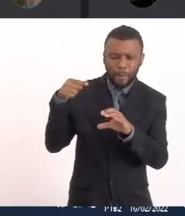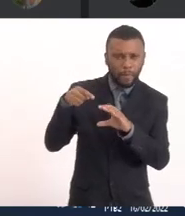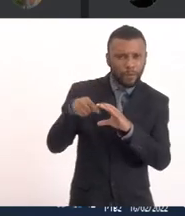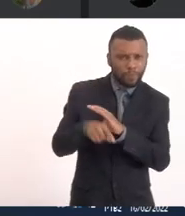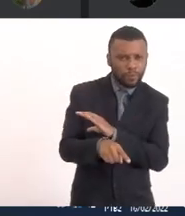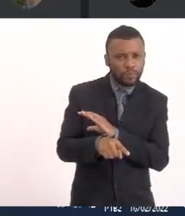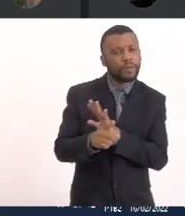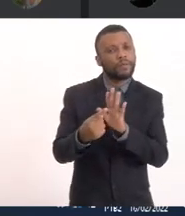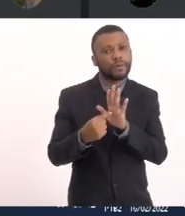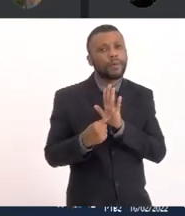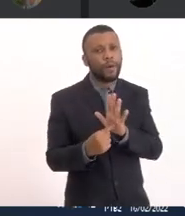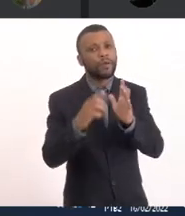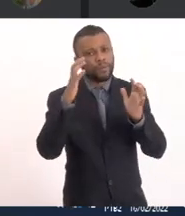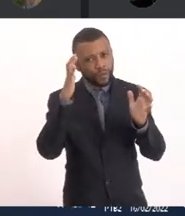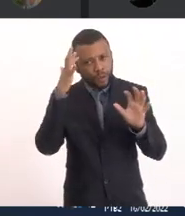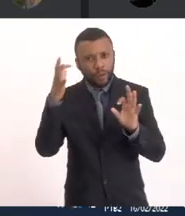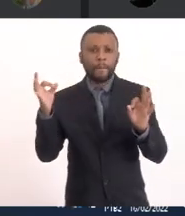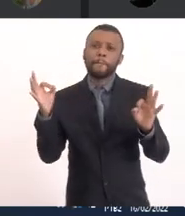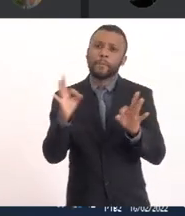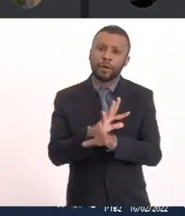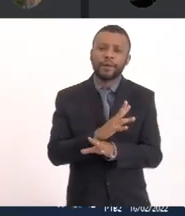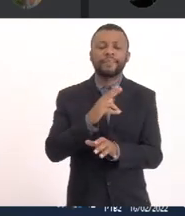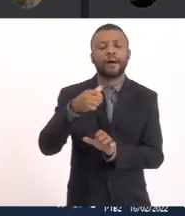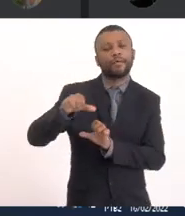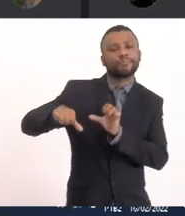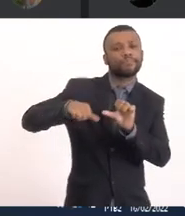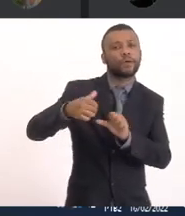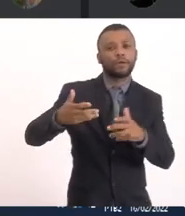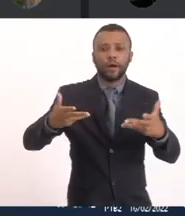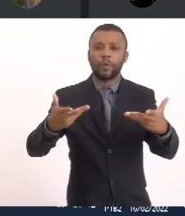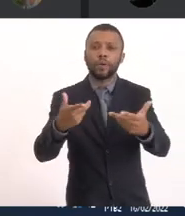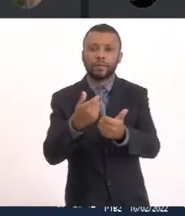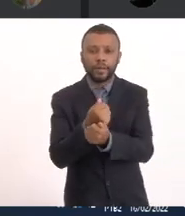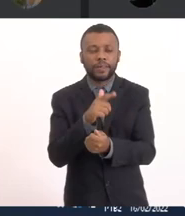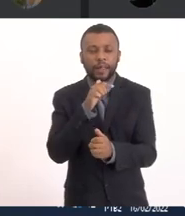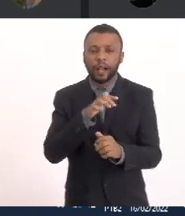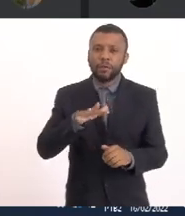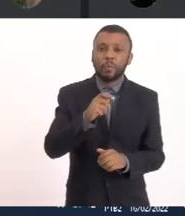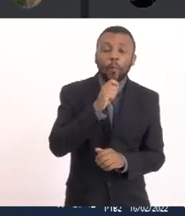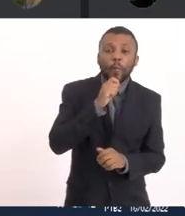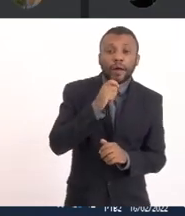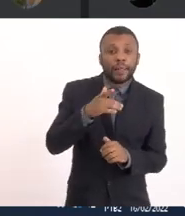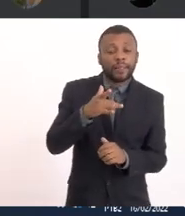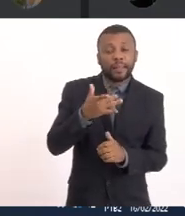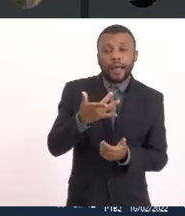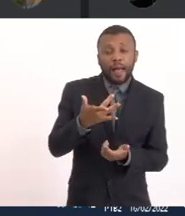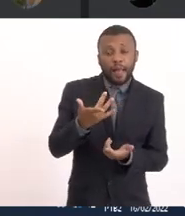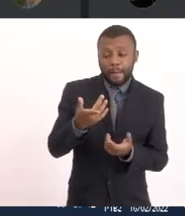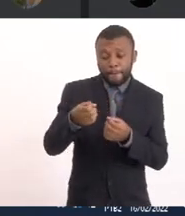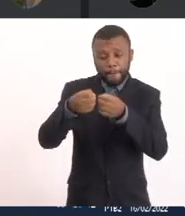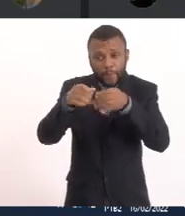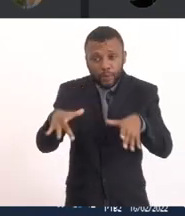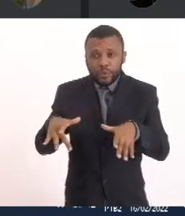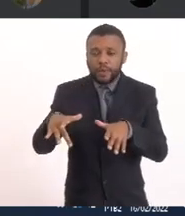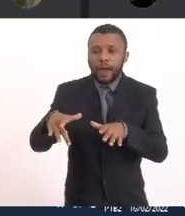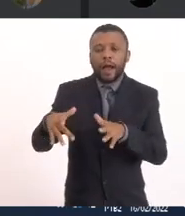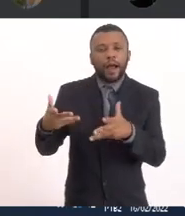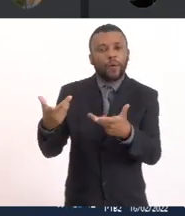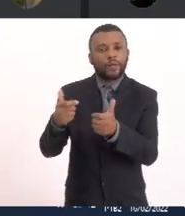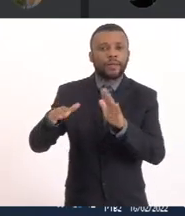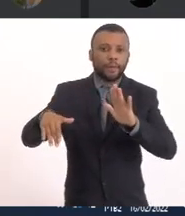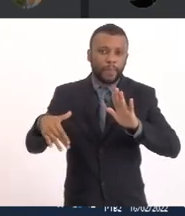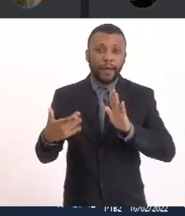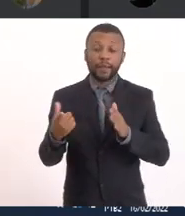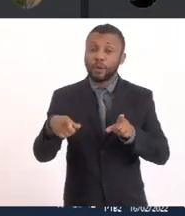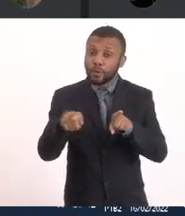solução Definitiva Que vai revitalizar A lagoa Sem colocar Em risco A vulnerabilidade Das praias É isso que eu tinha Que falar E me